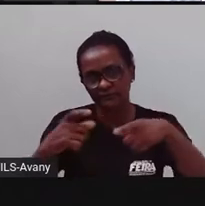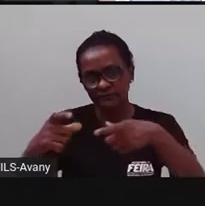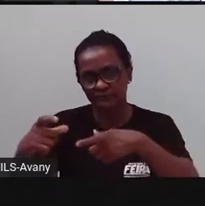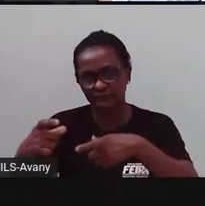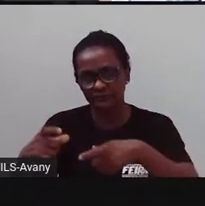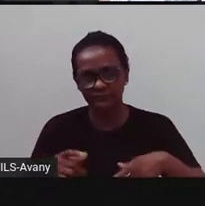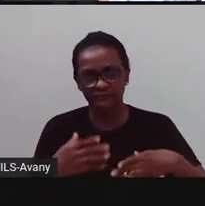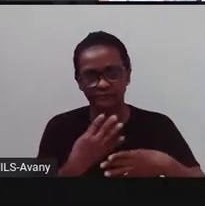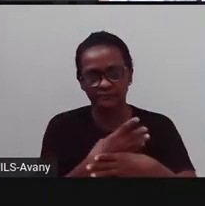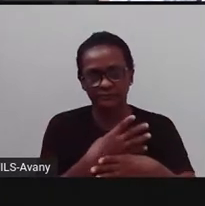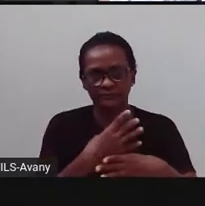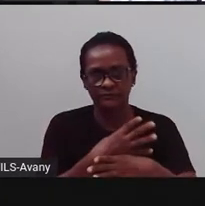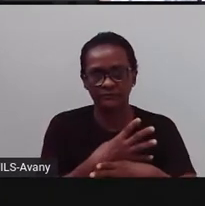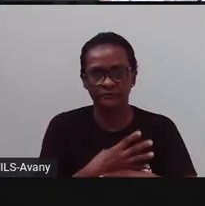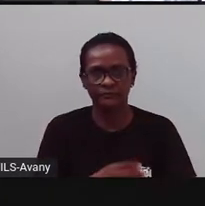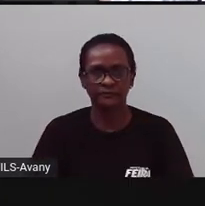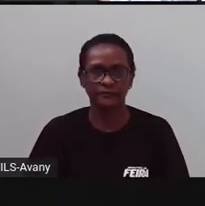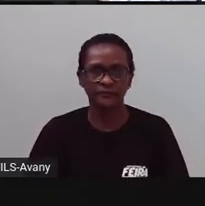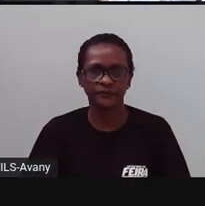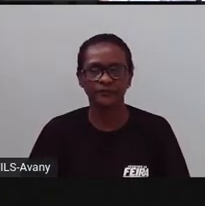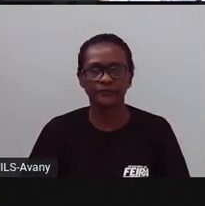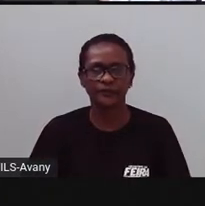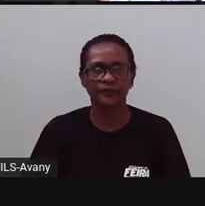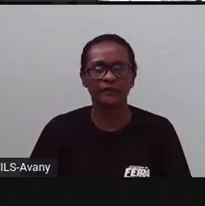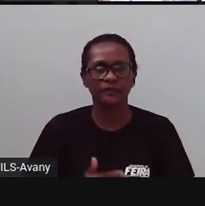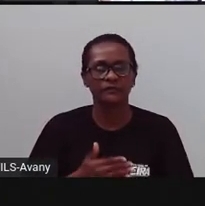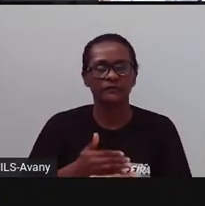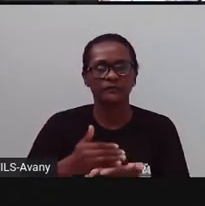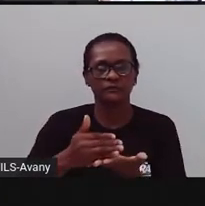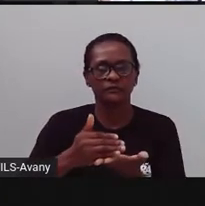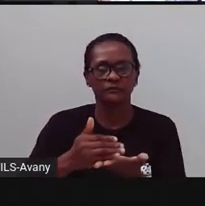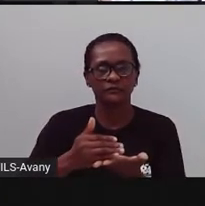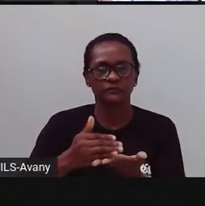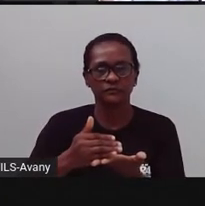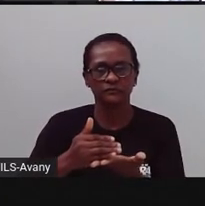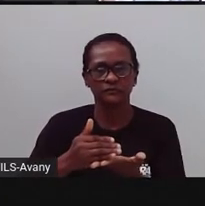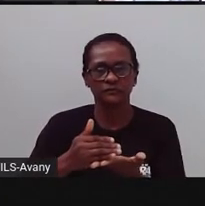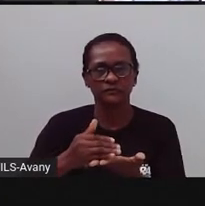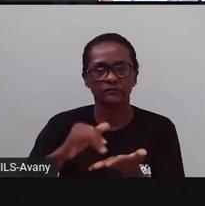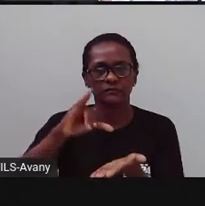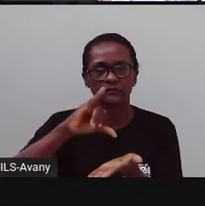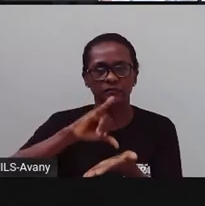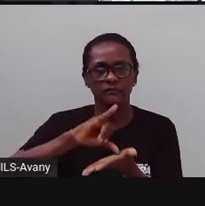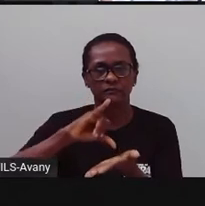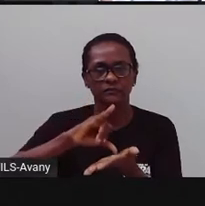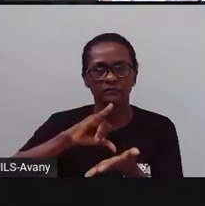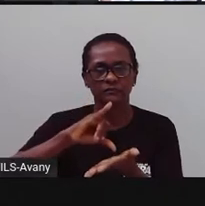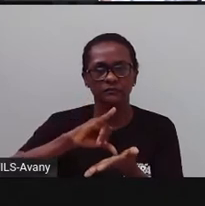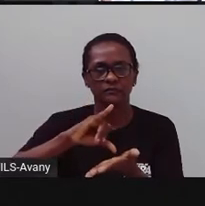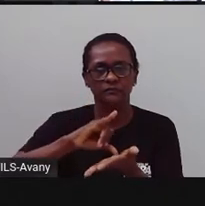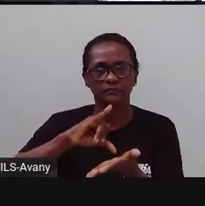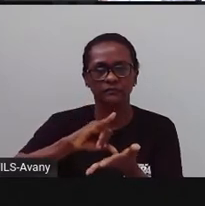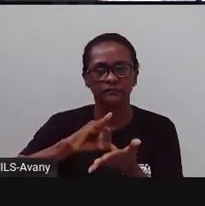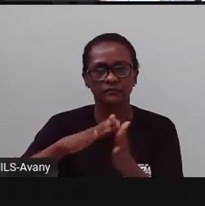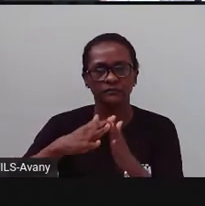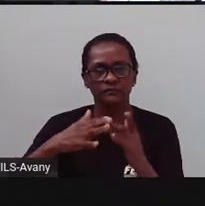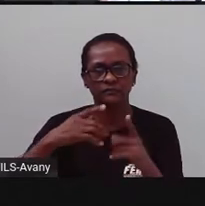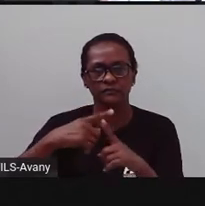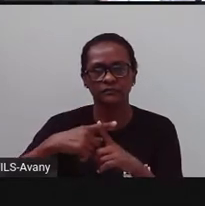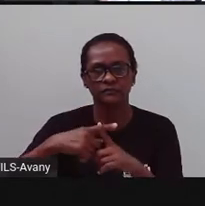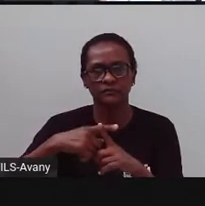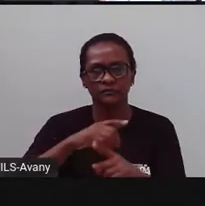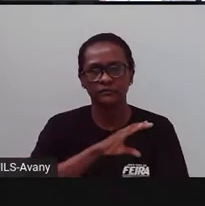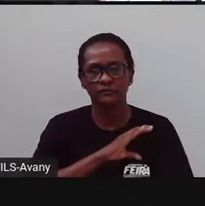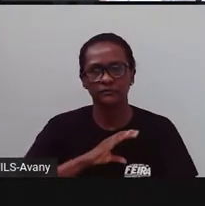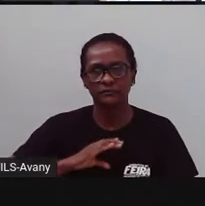explicando para vocês que a cidade começou, né? Bem aqui no centro, né? E por isso que tem a igreja da Matriz, né? Que é bem